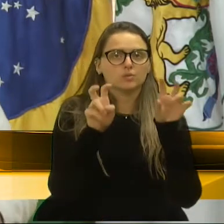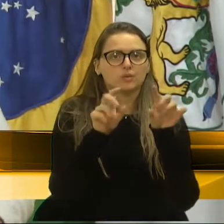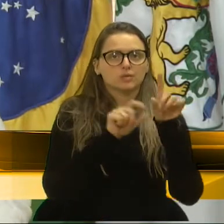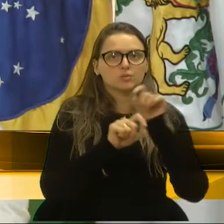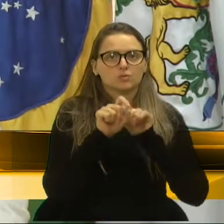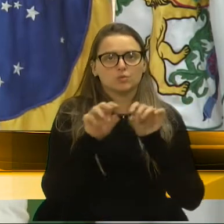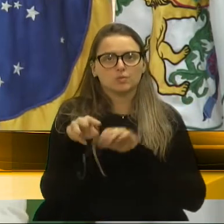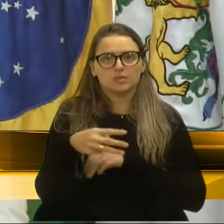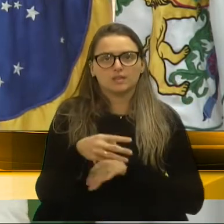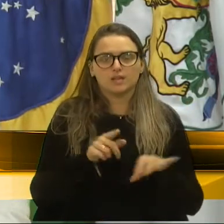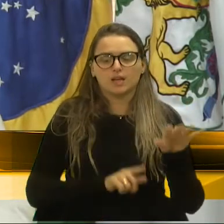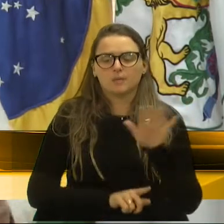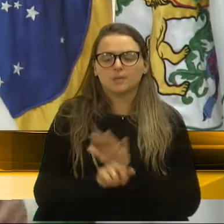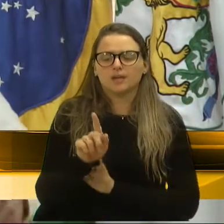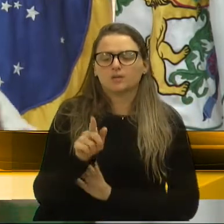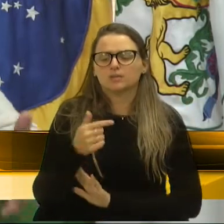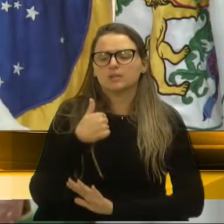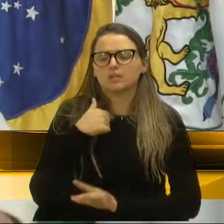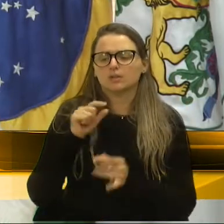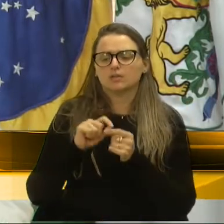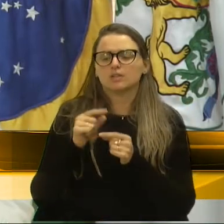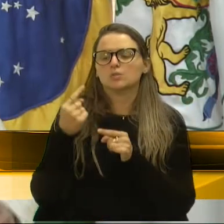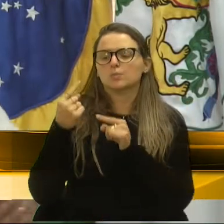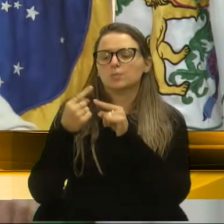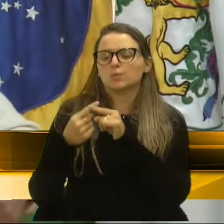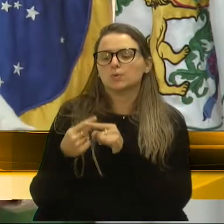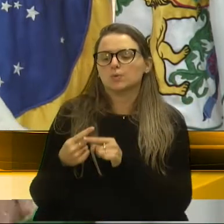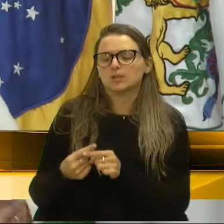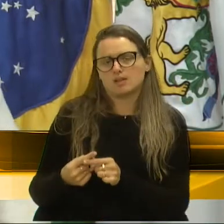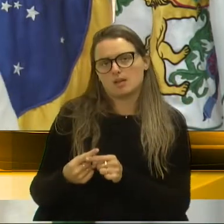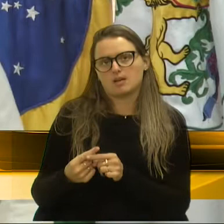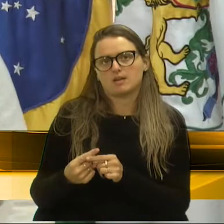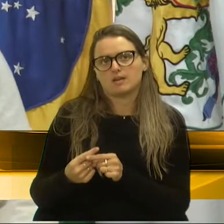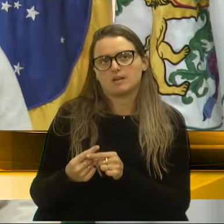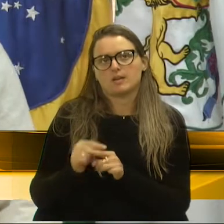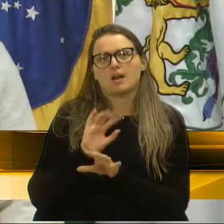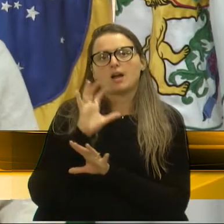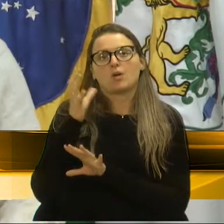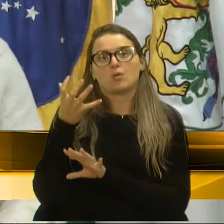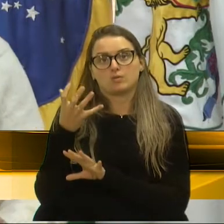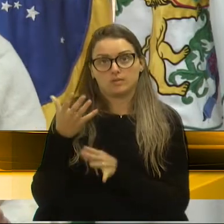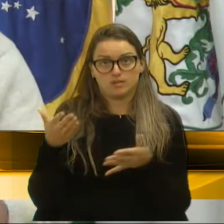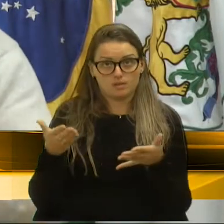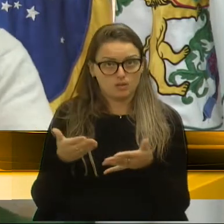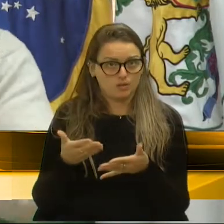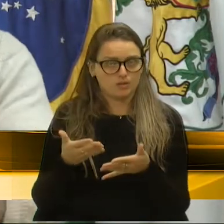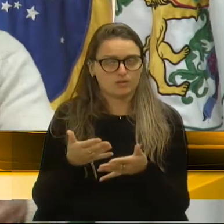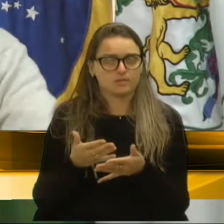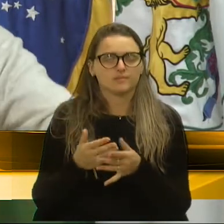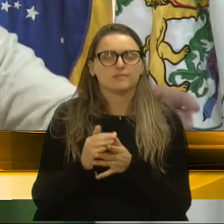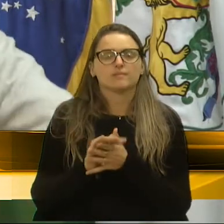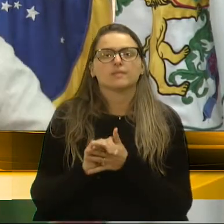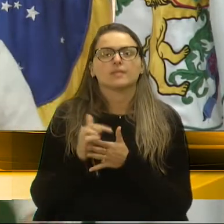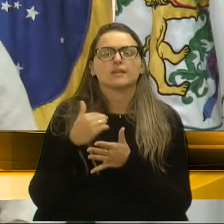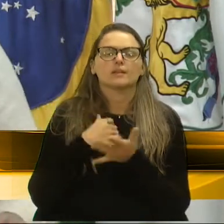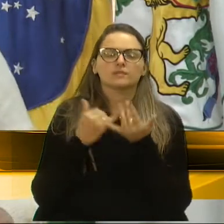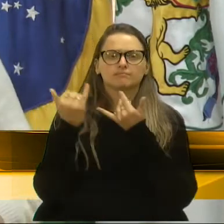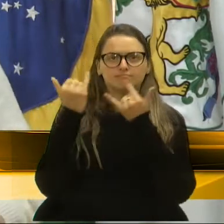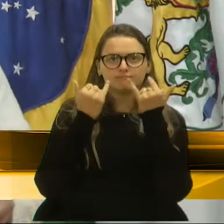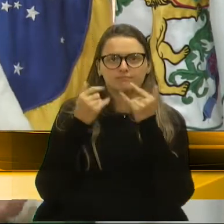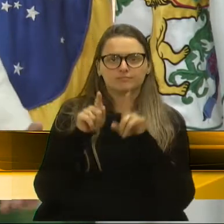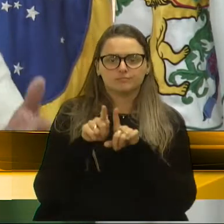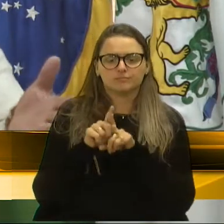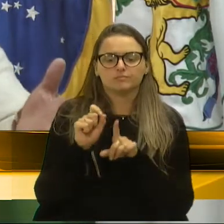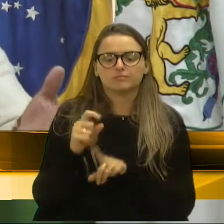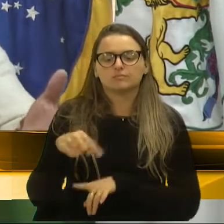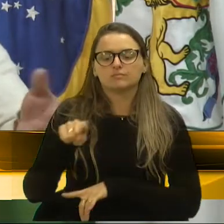primeira pergunta que eu fiz, qual é os motivos que levaram a isso? Aí, ouvi aquilo que também vocês